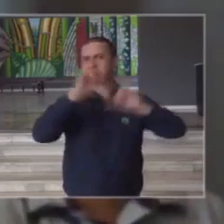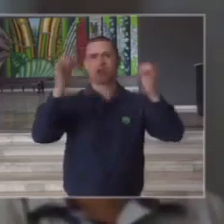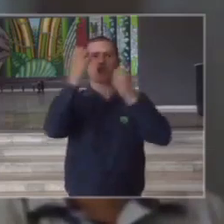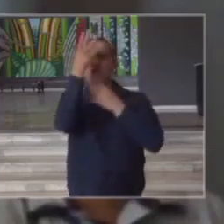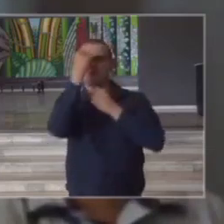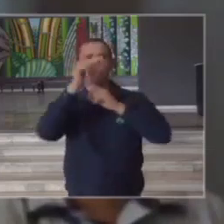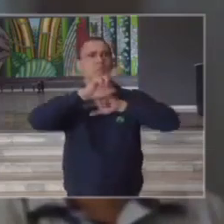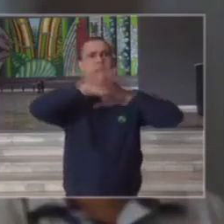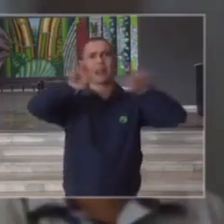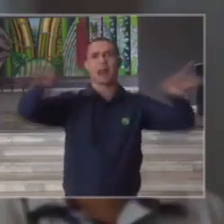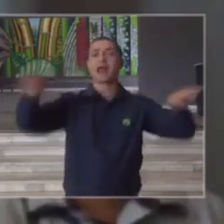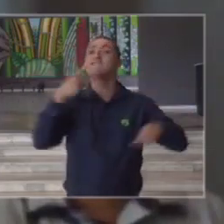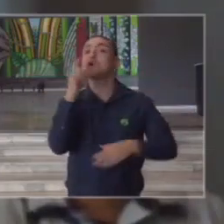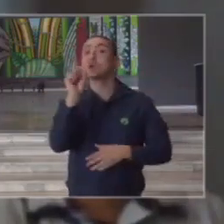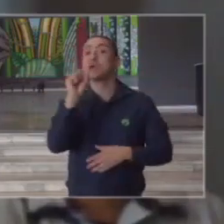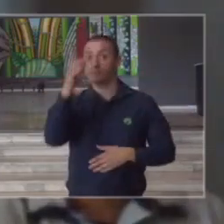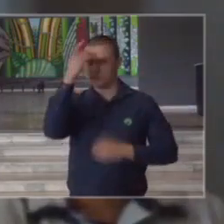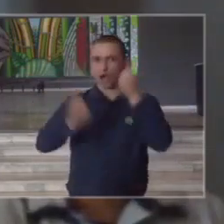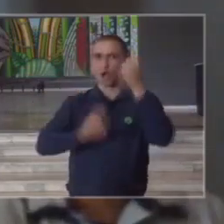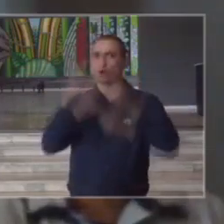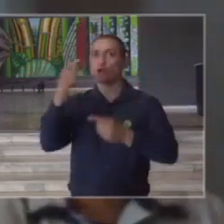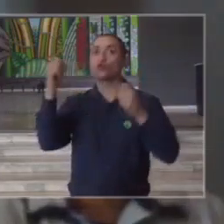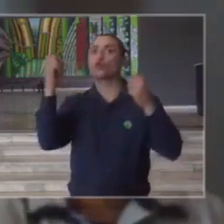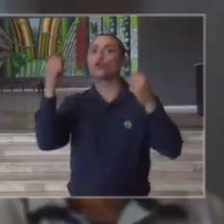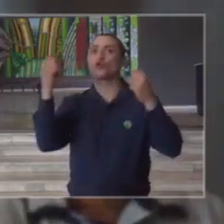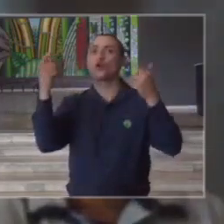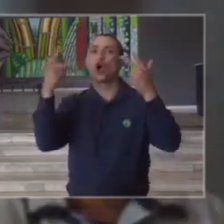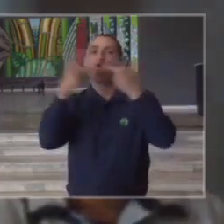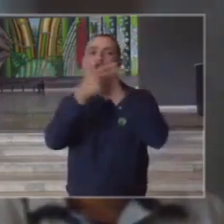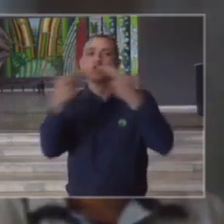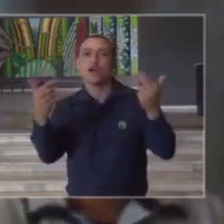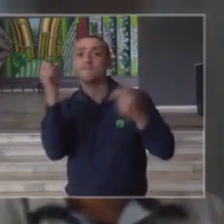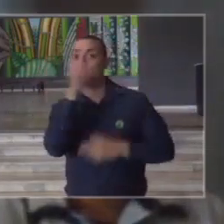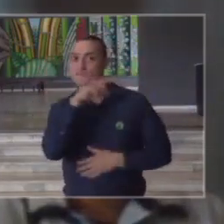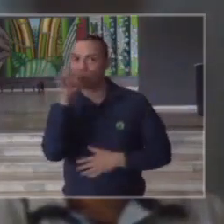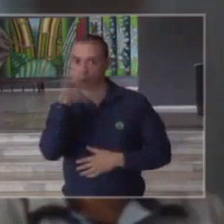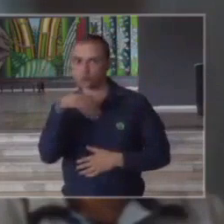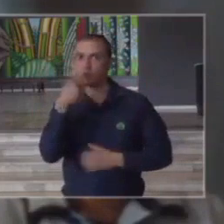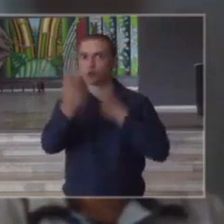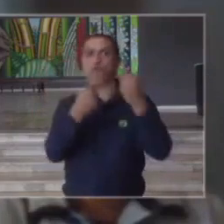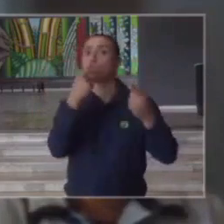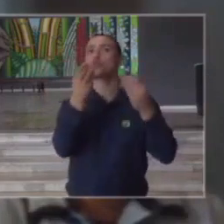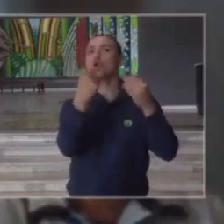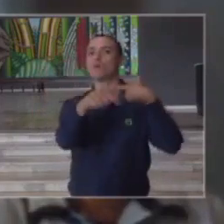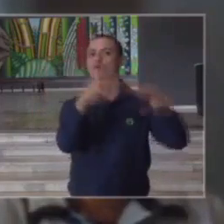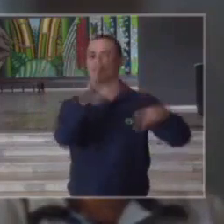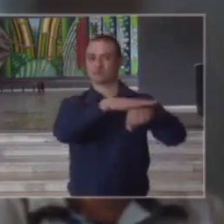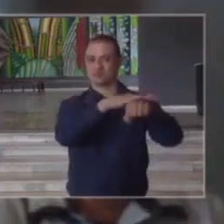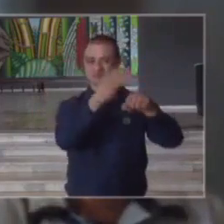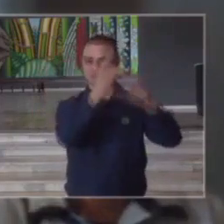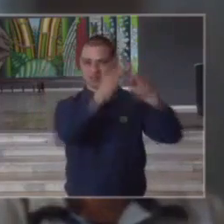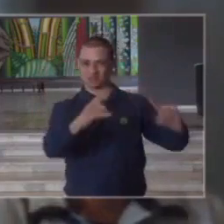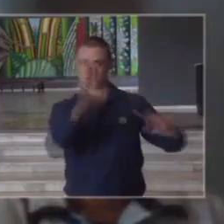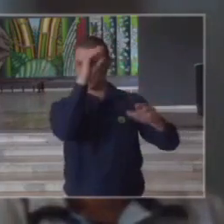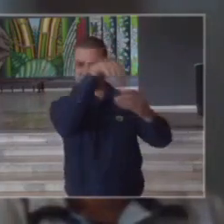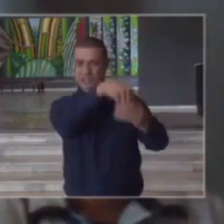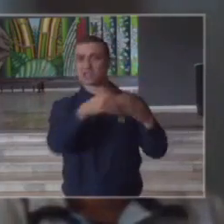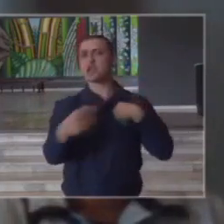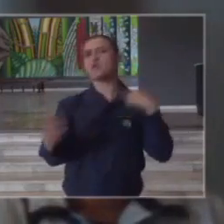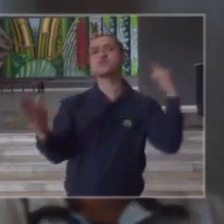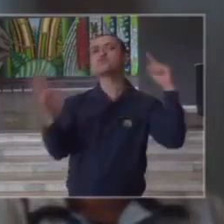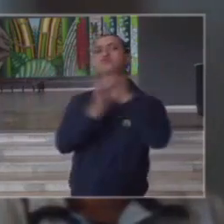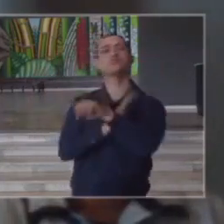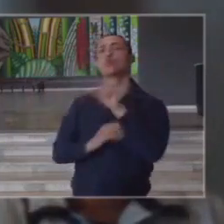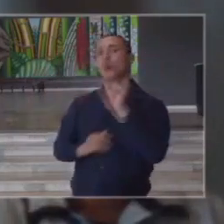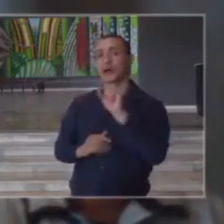sobre isso inclusive muitas fake news foram desmentidas a respeito do funcionamento desses hospitais e a pergunta que